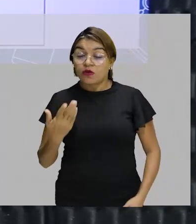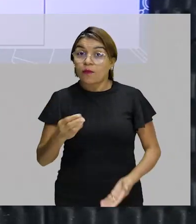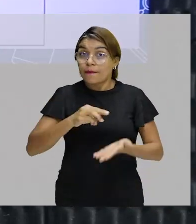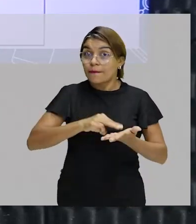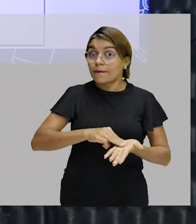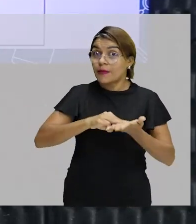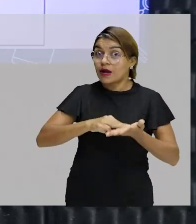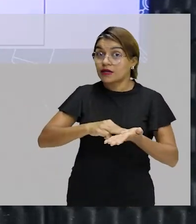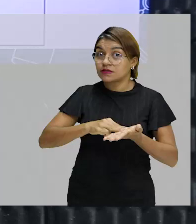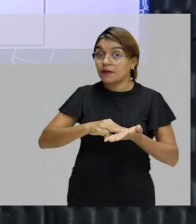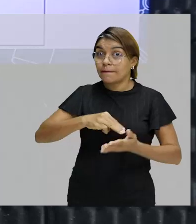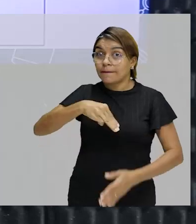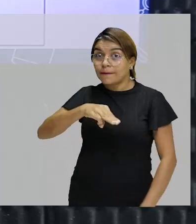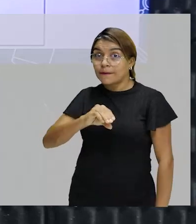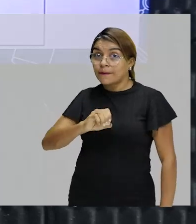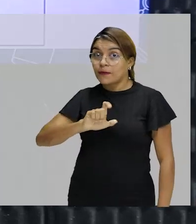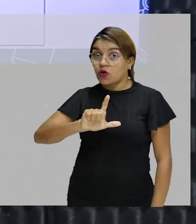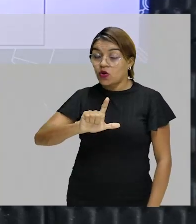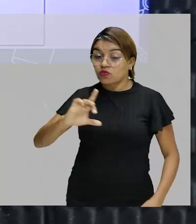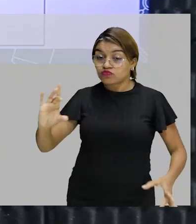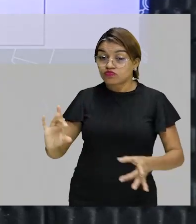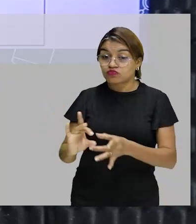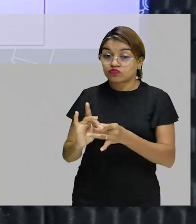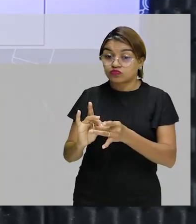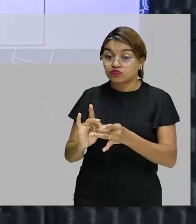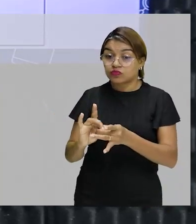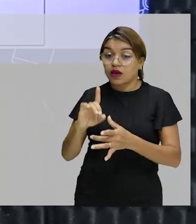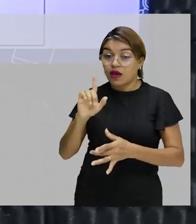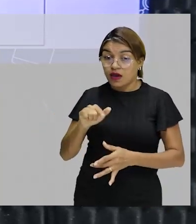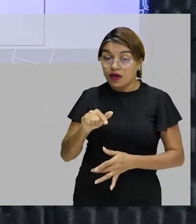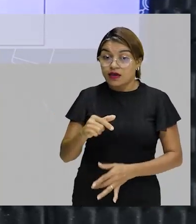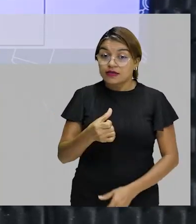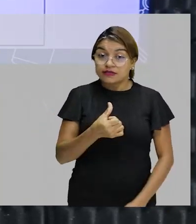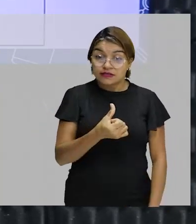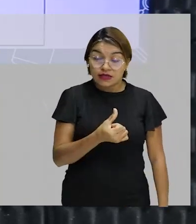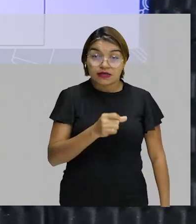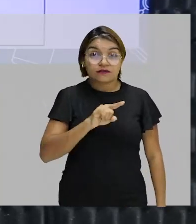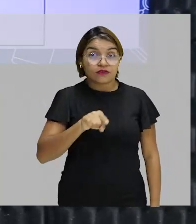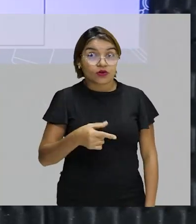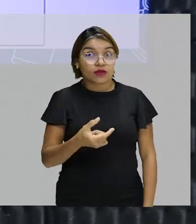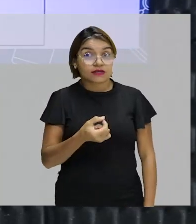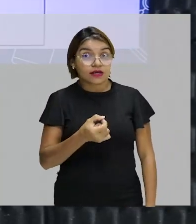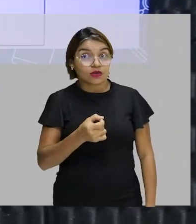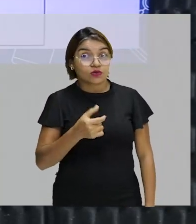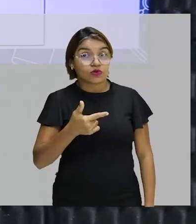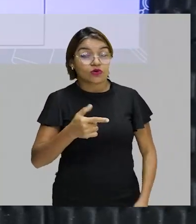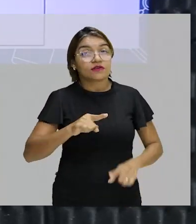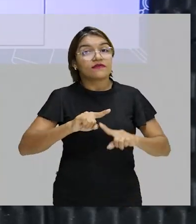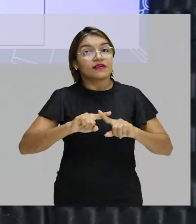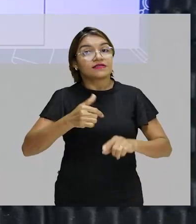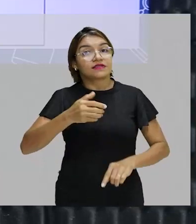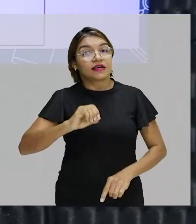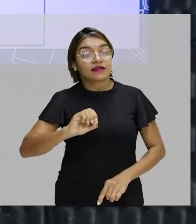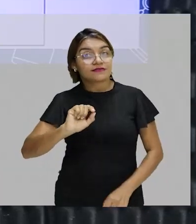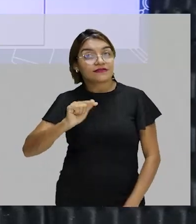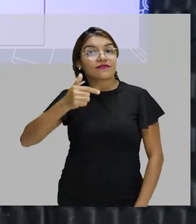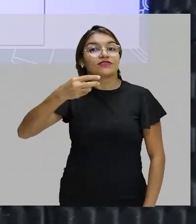mol, ou seja, a massa que corresponde a 6,02 vezes 10 elevado a 23